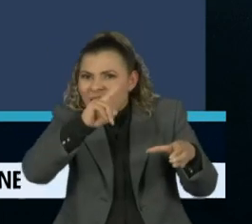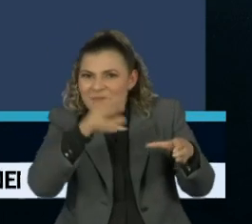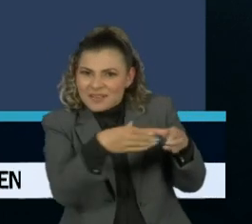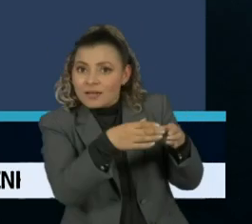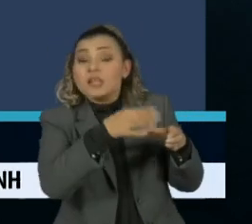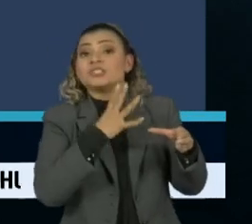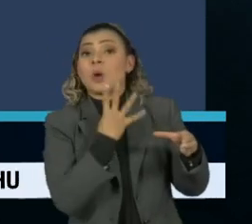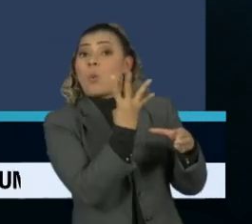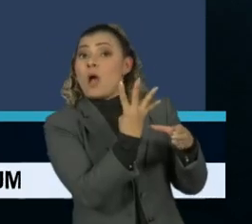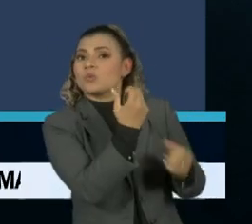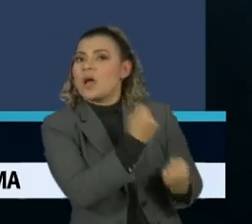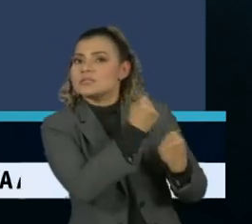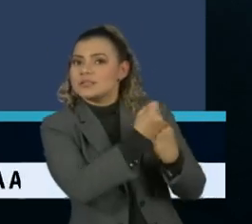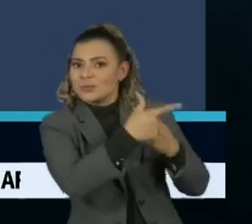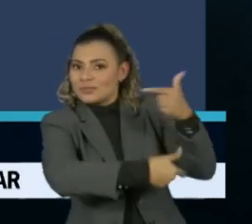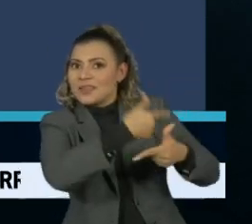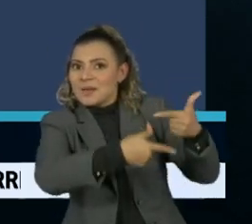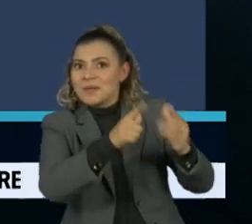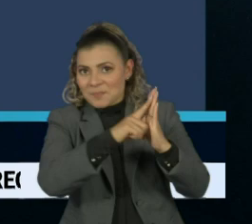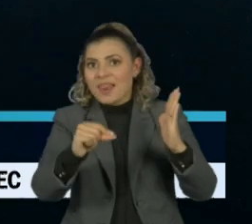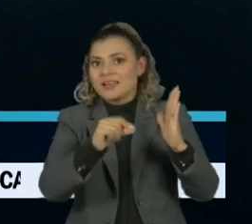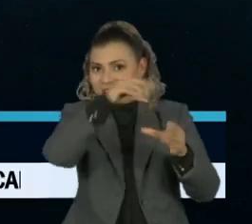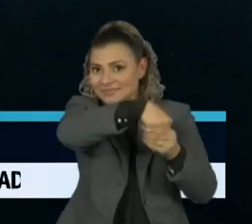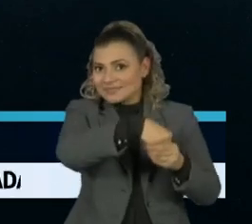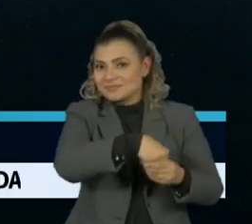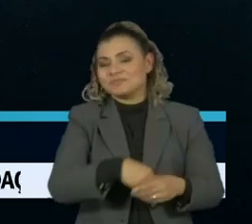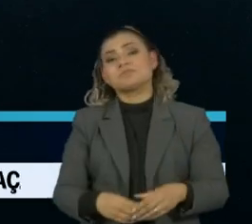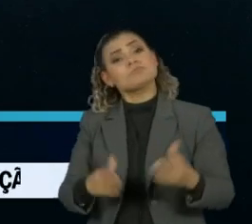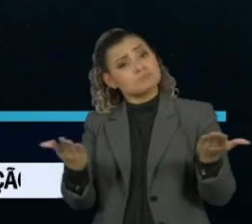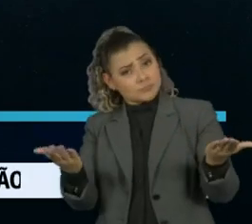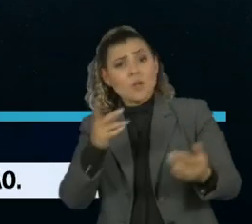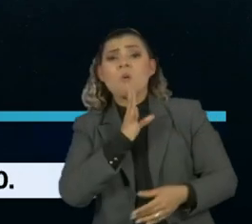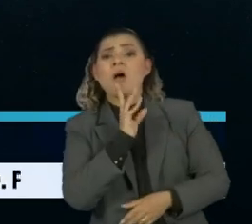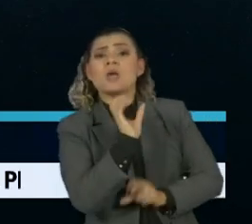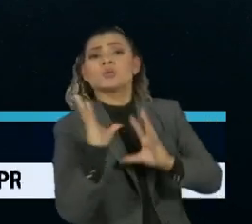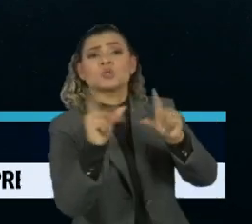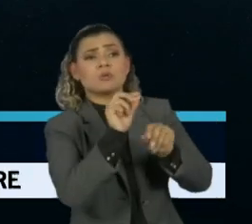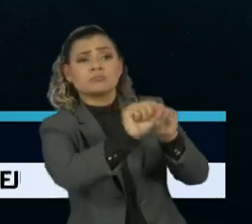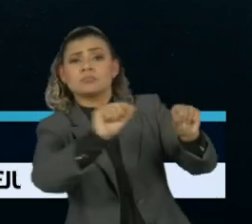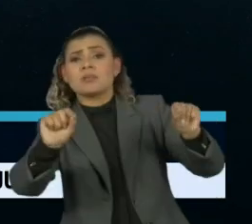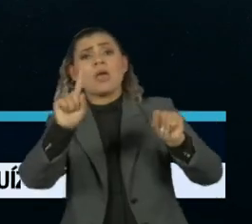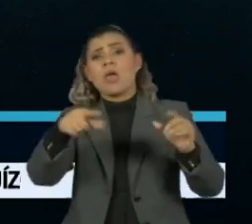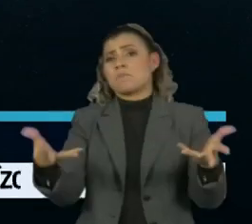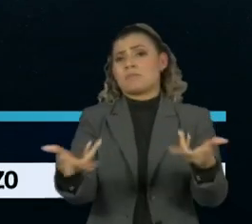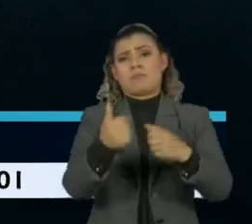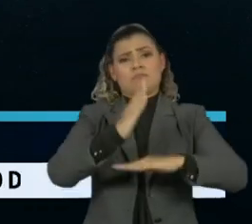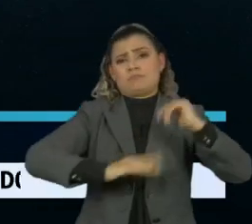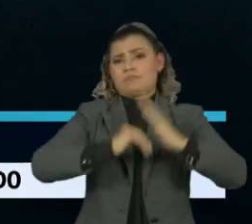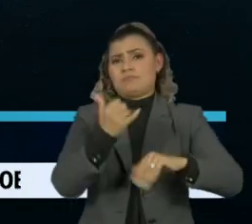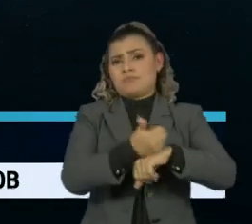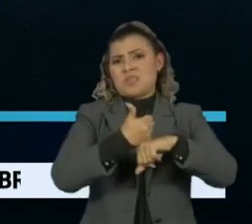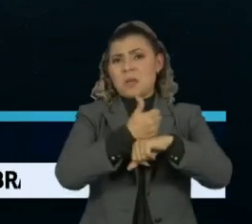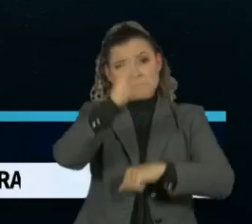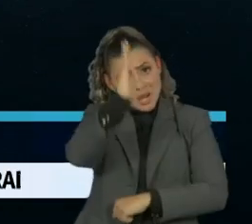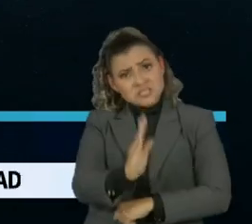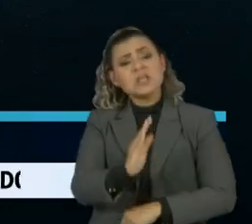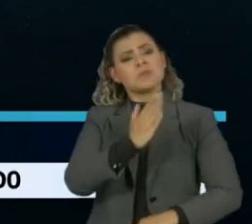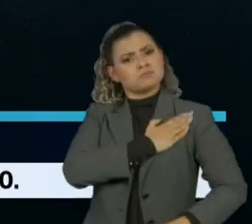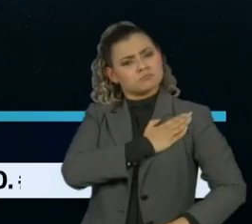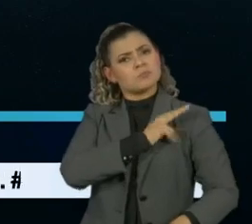por quatro assessores que trabalham no Palácio do Planalto. Conheço todos eles, são excelentes profissionais brasileiros,